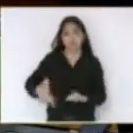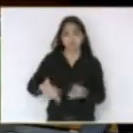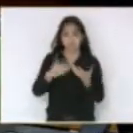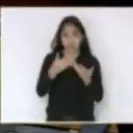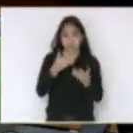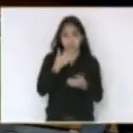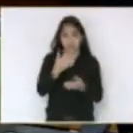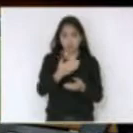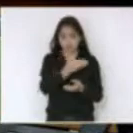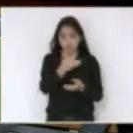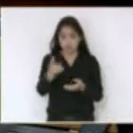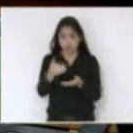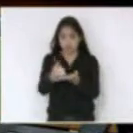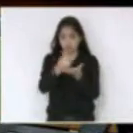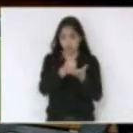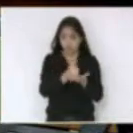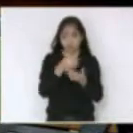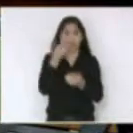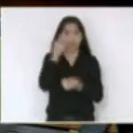apoio dos senhores deputados